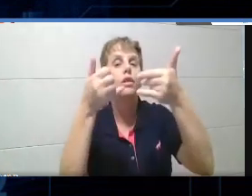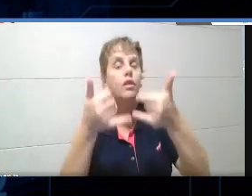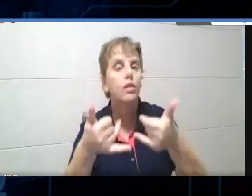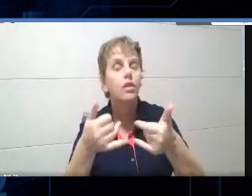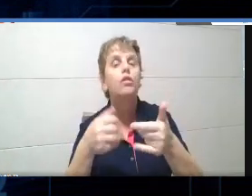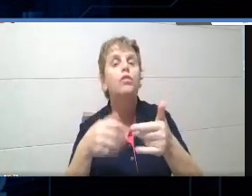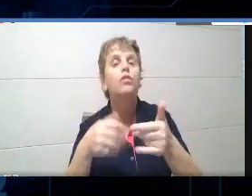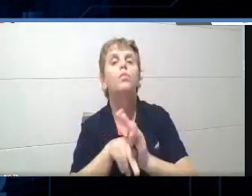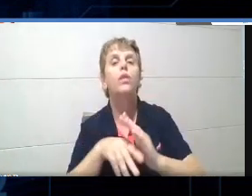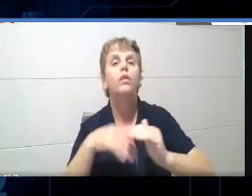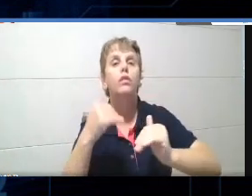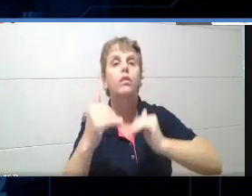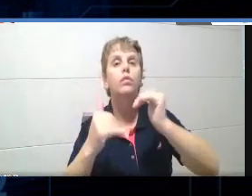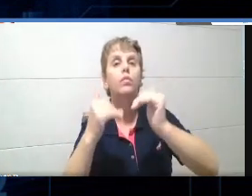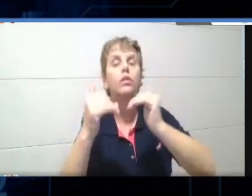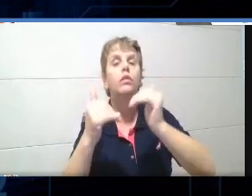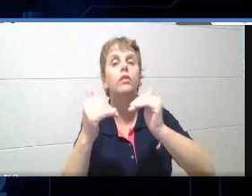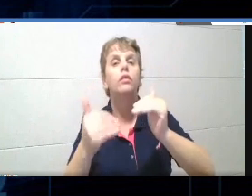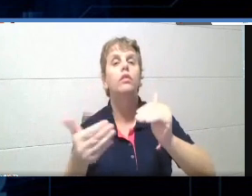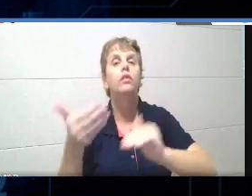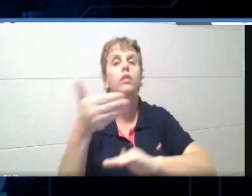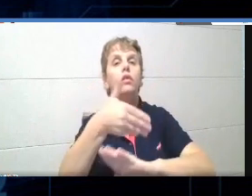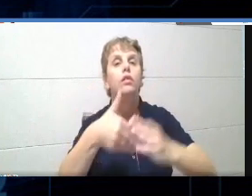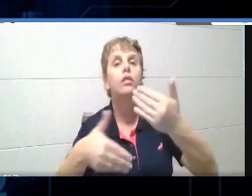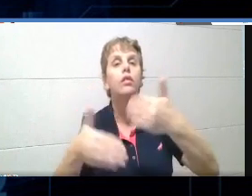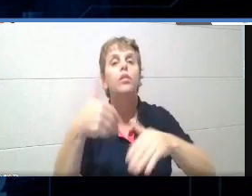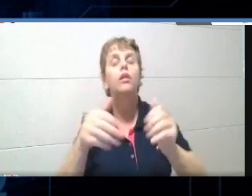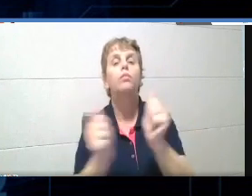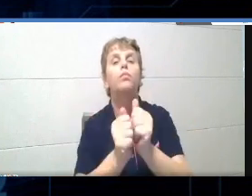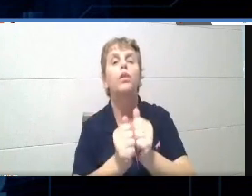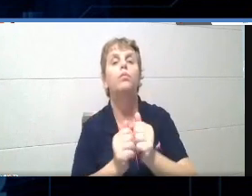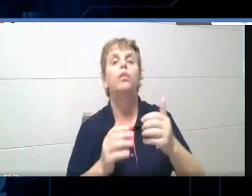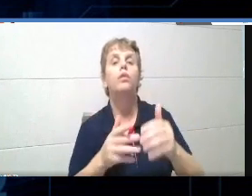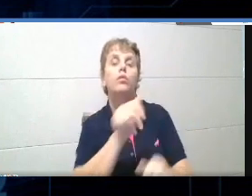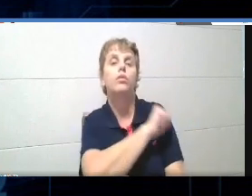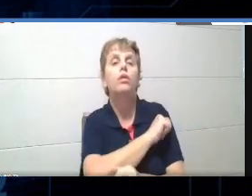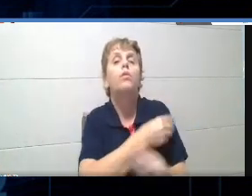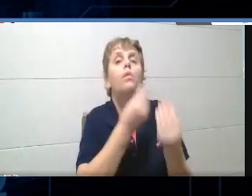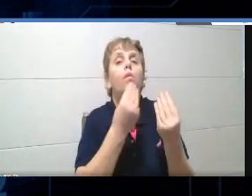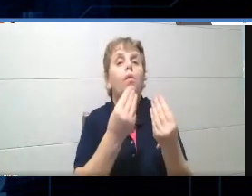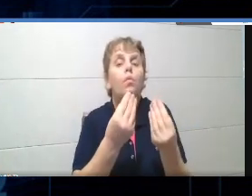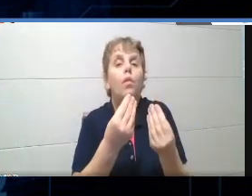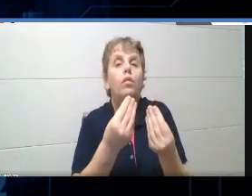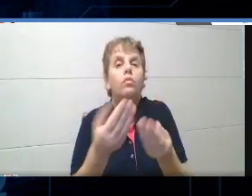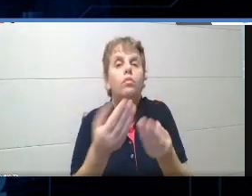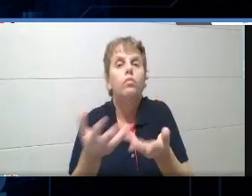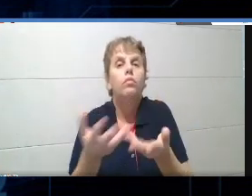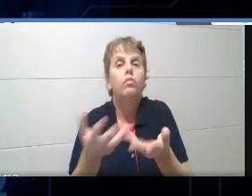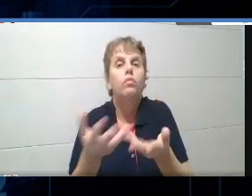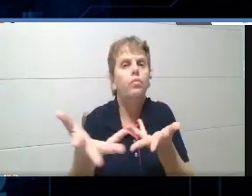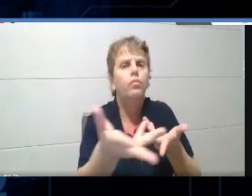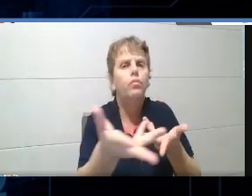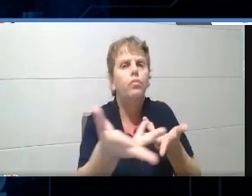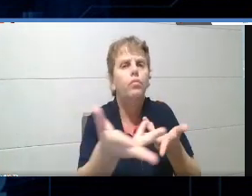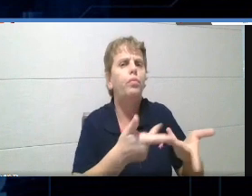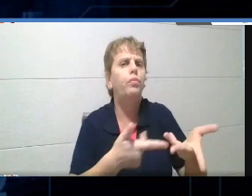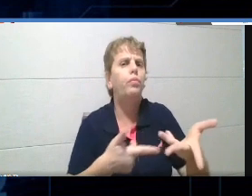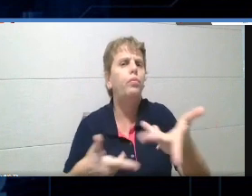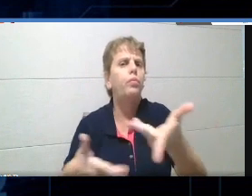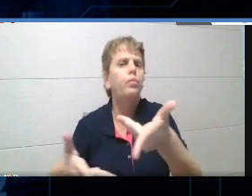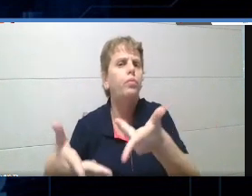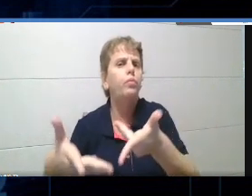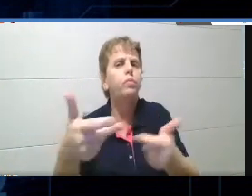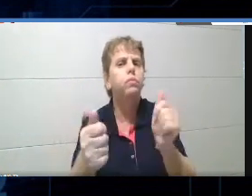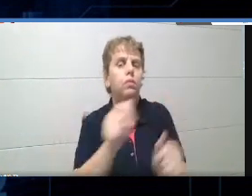nos processos de engajamento dos seus alunos. Como engajar os alunos nesse momento de aulas online,